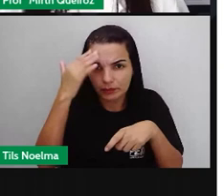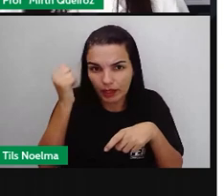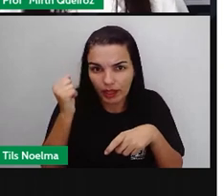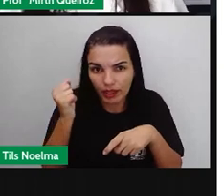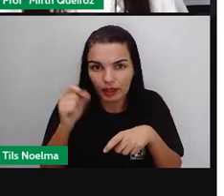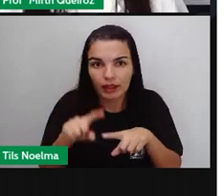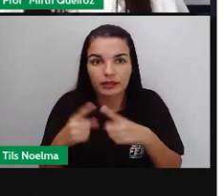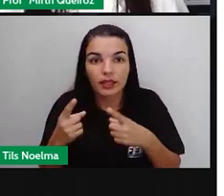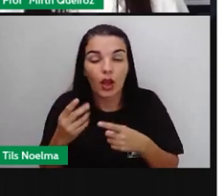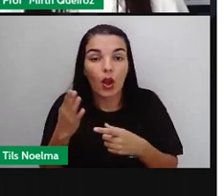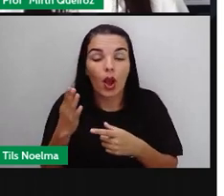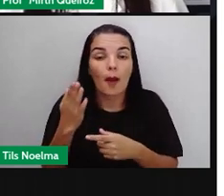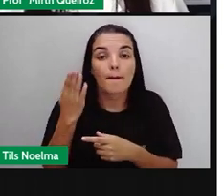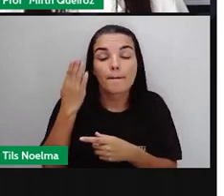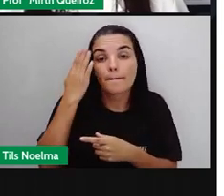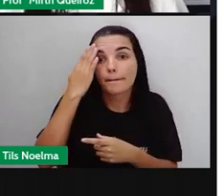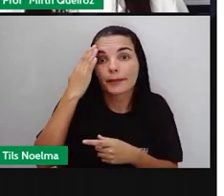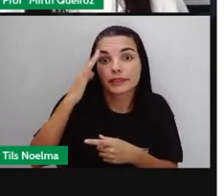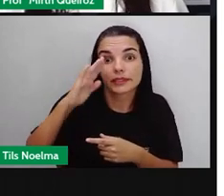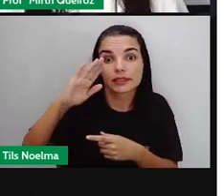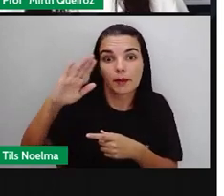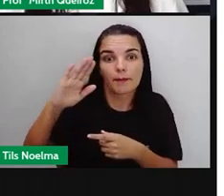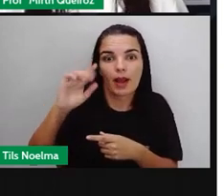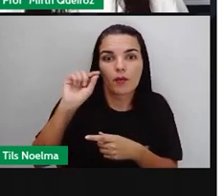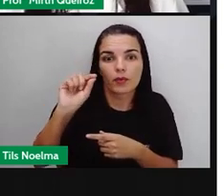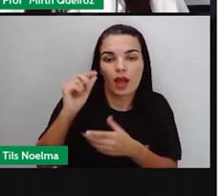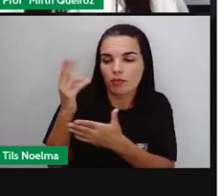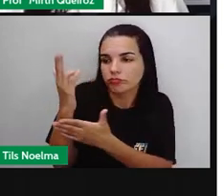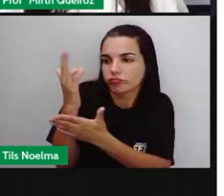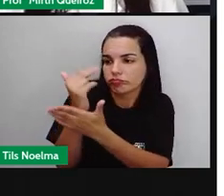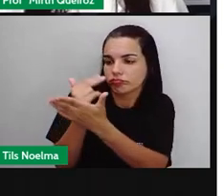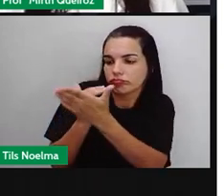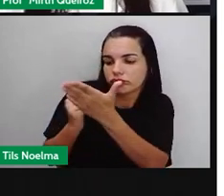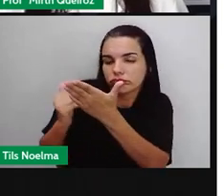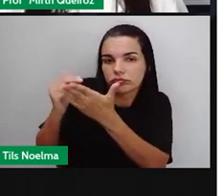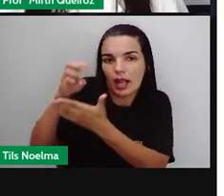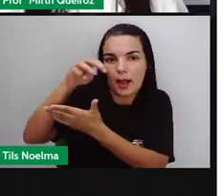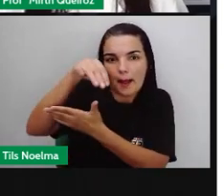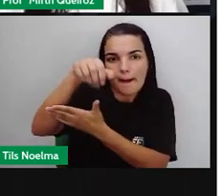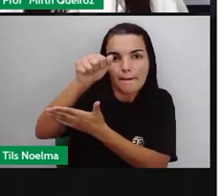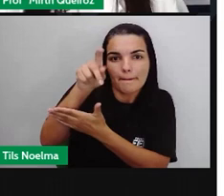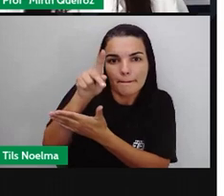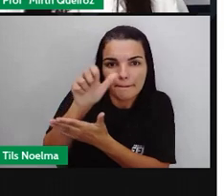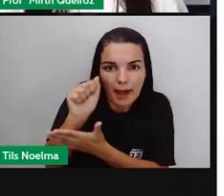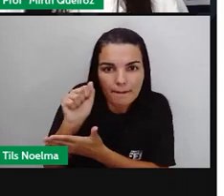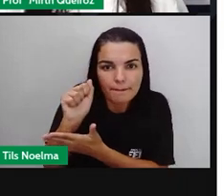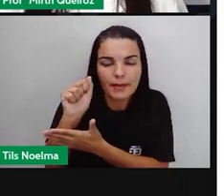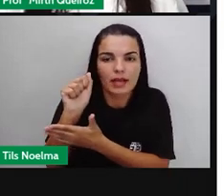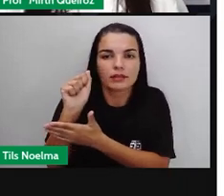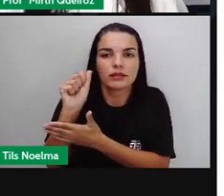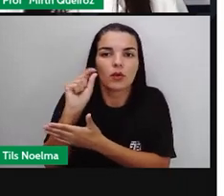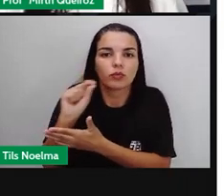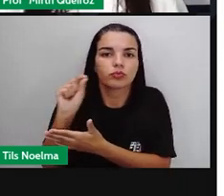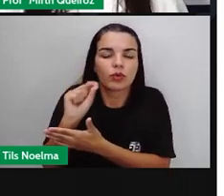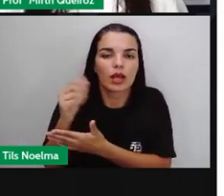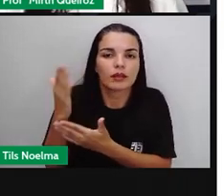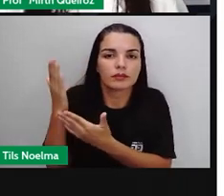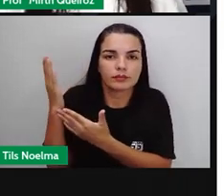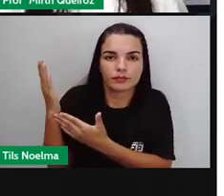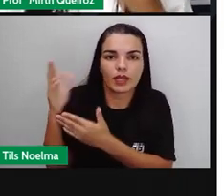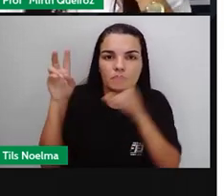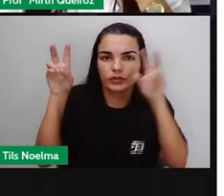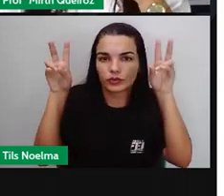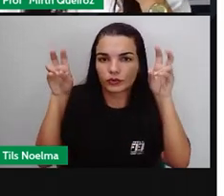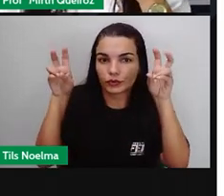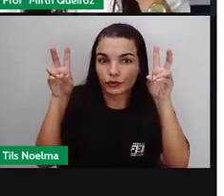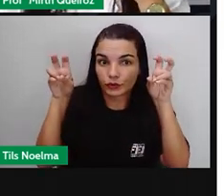Os principais elementos gráficos, cartográficos, né? Os elementos que estão presentes aí no mapa são o título,